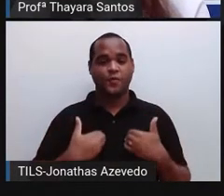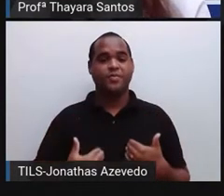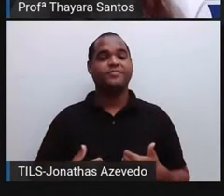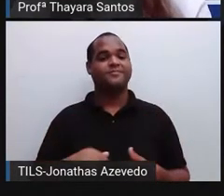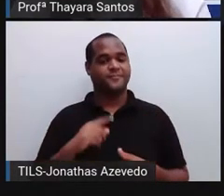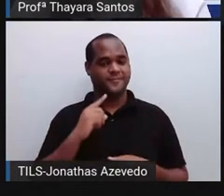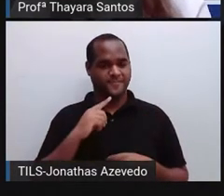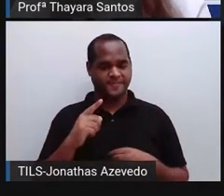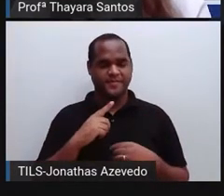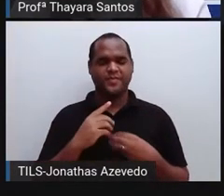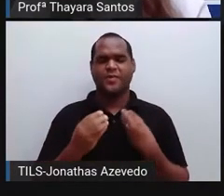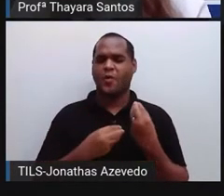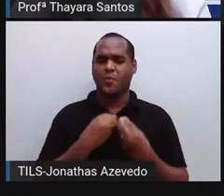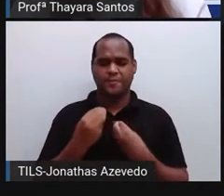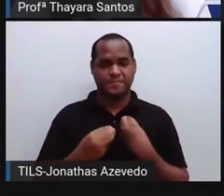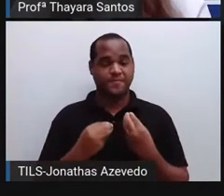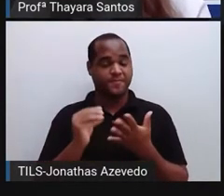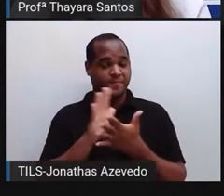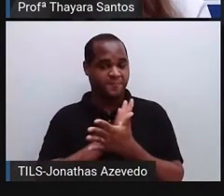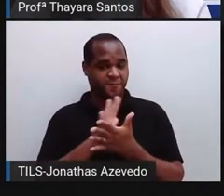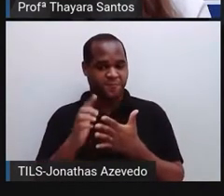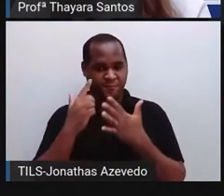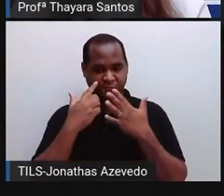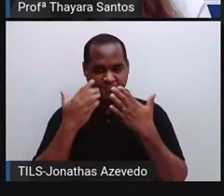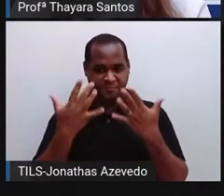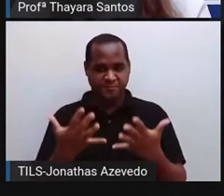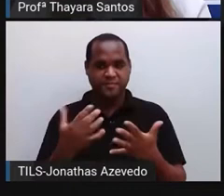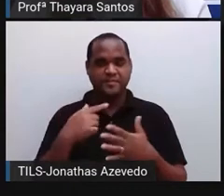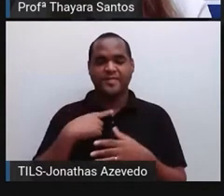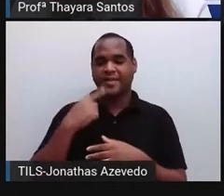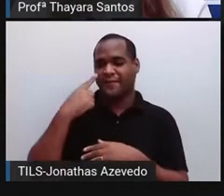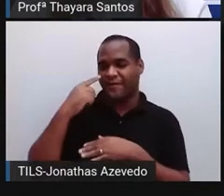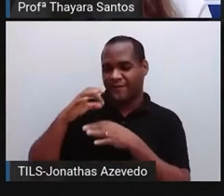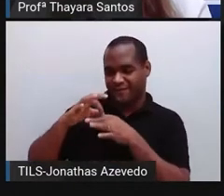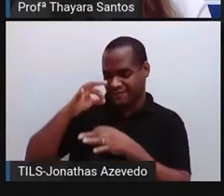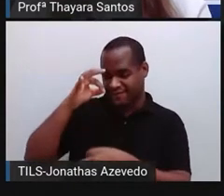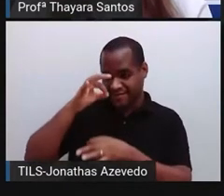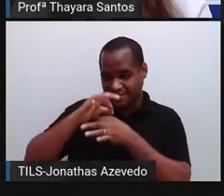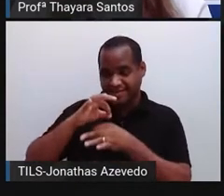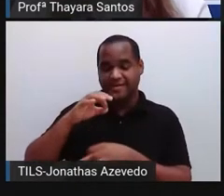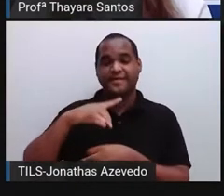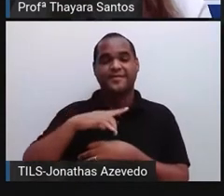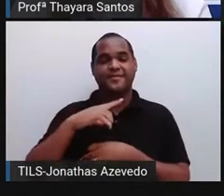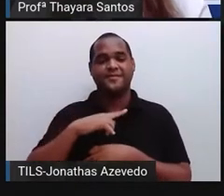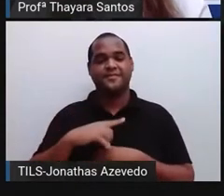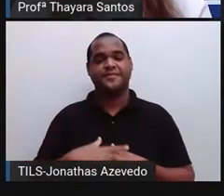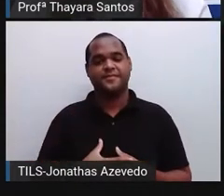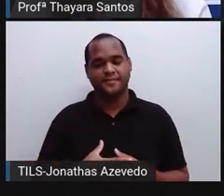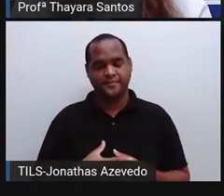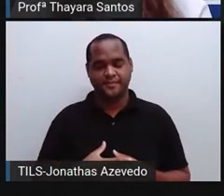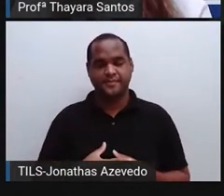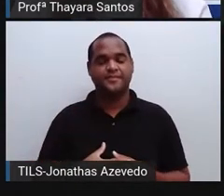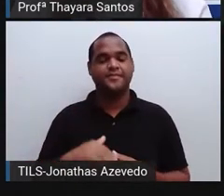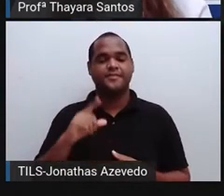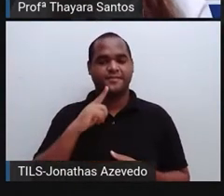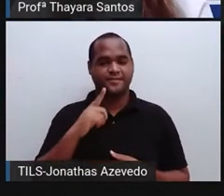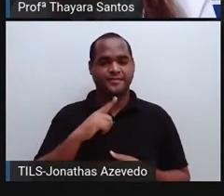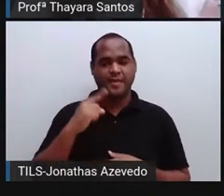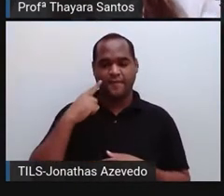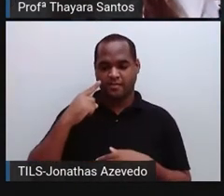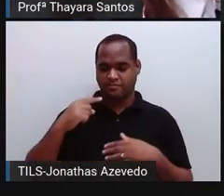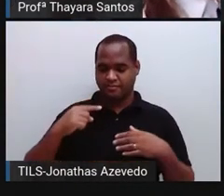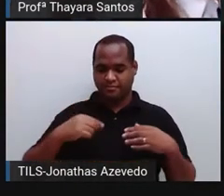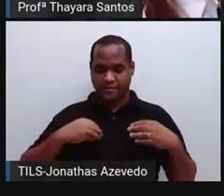corpo. Então, aqui, ao longo da nossa coluna vertebral, a gente tem nervos periféricos